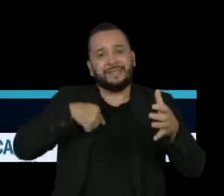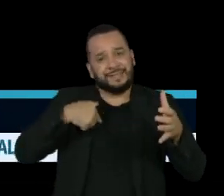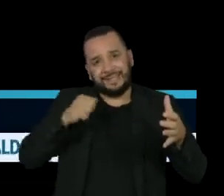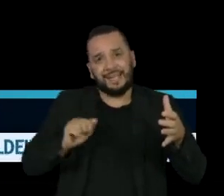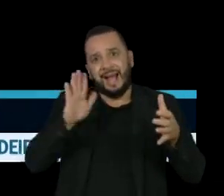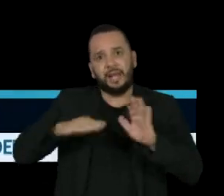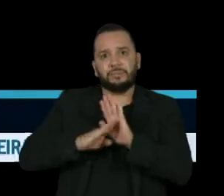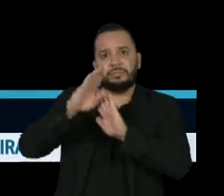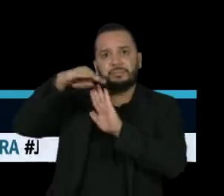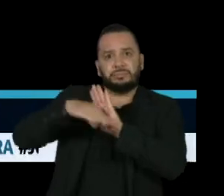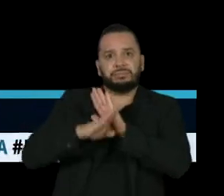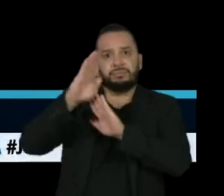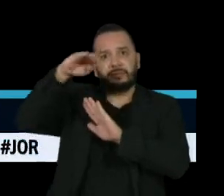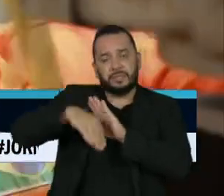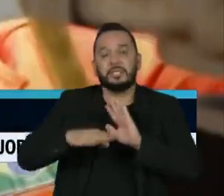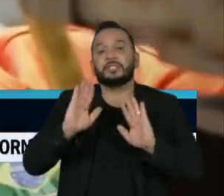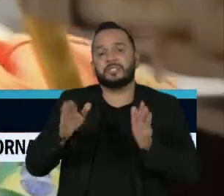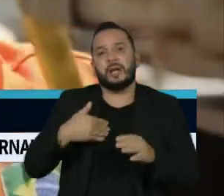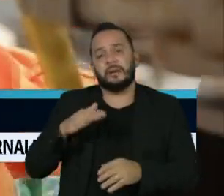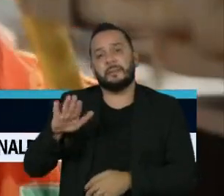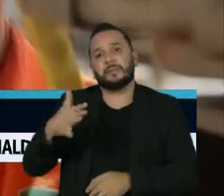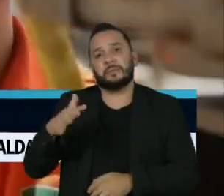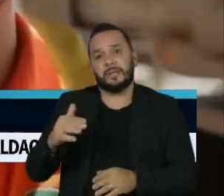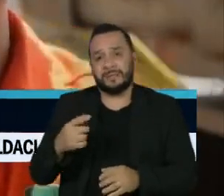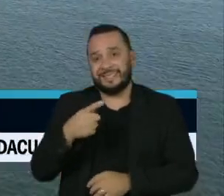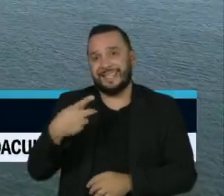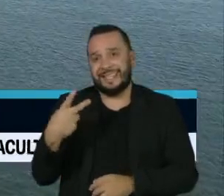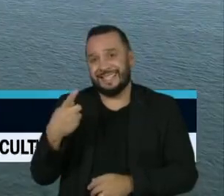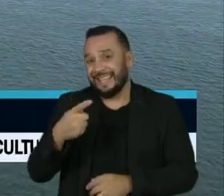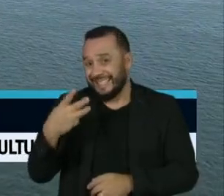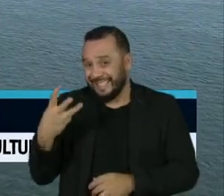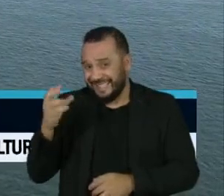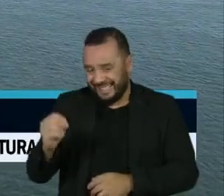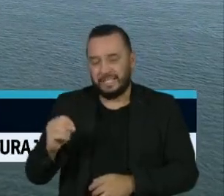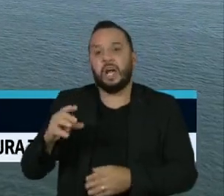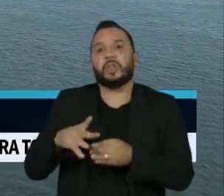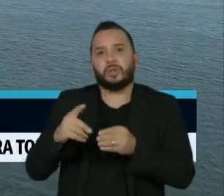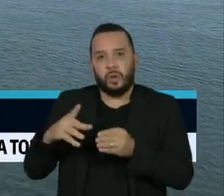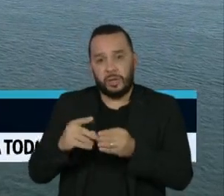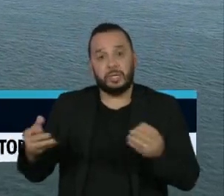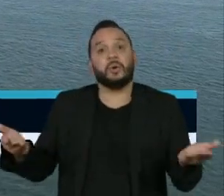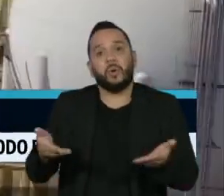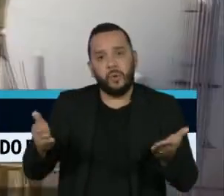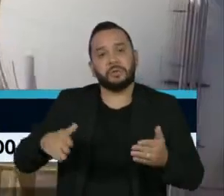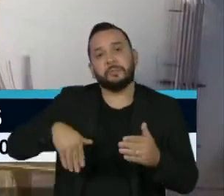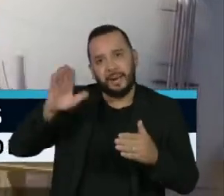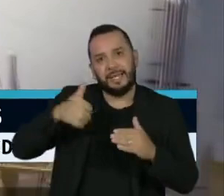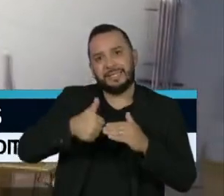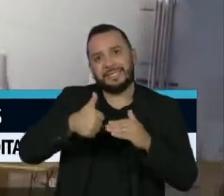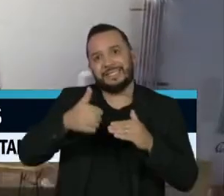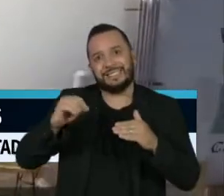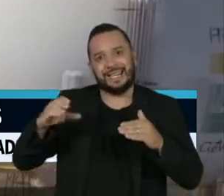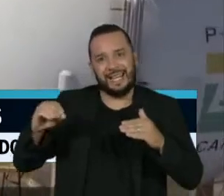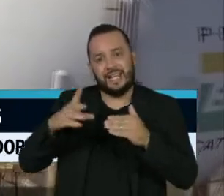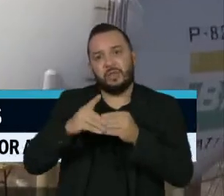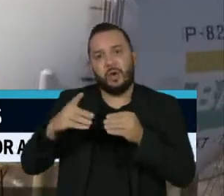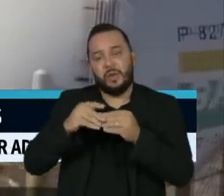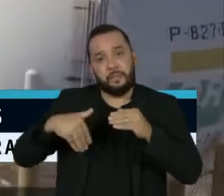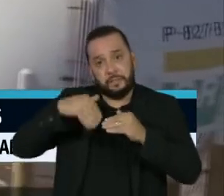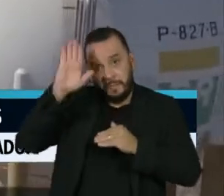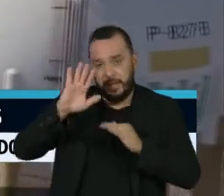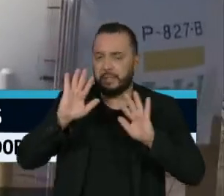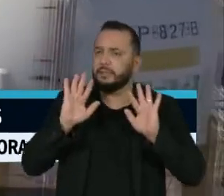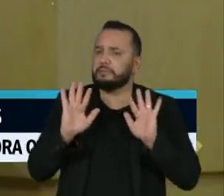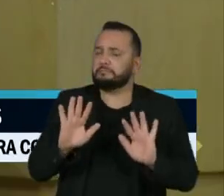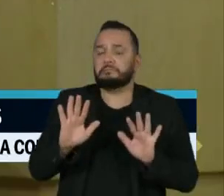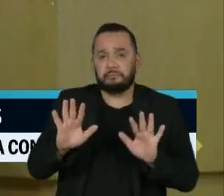perto dos 130 dólares e hoje fechou cotado acima dos 100 dólares. Por ser contra qualquer mudança